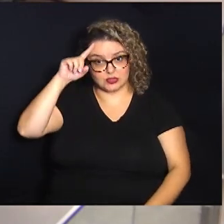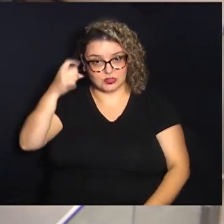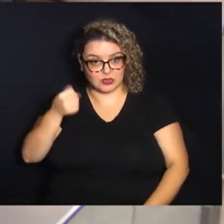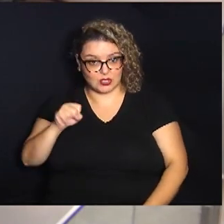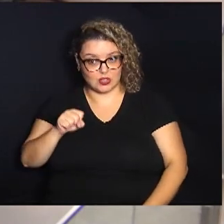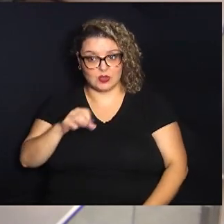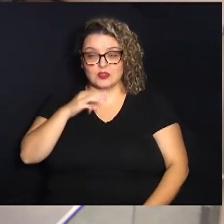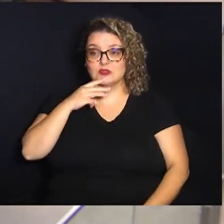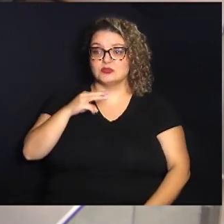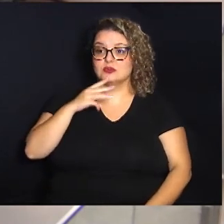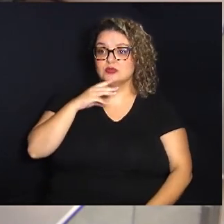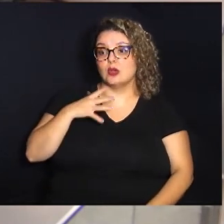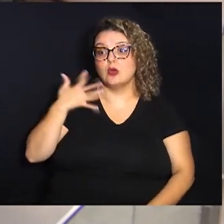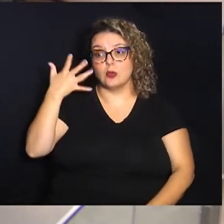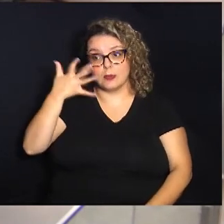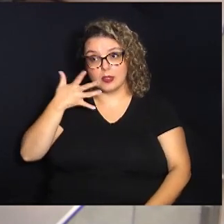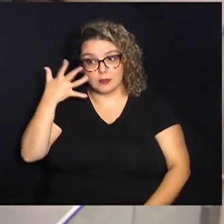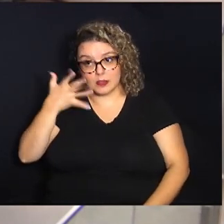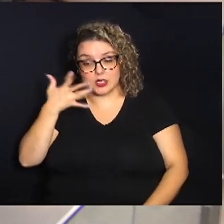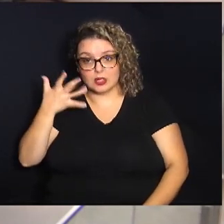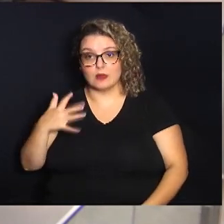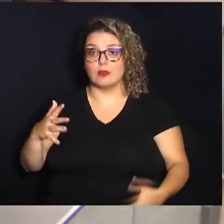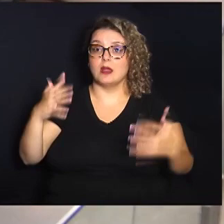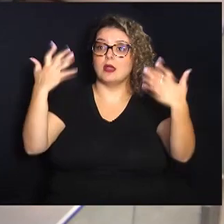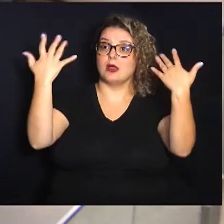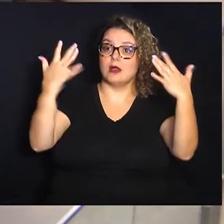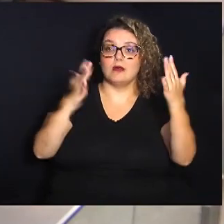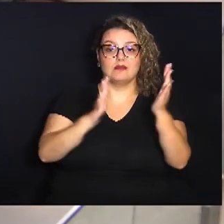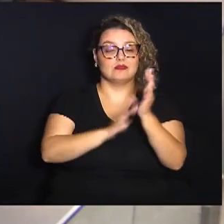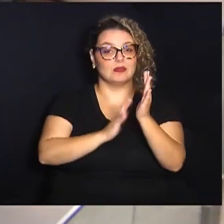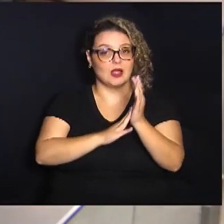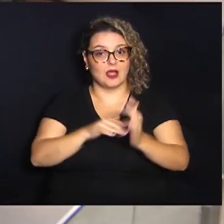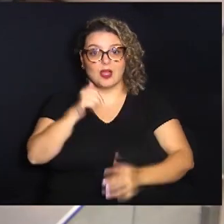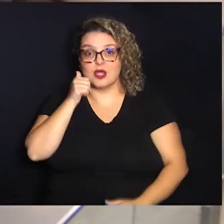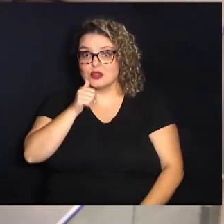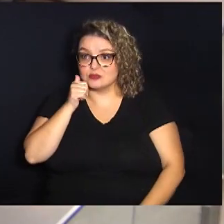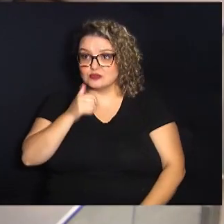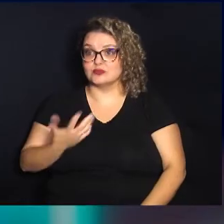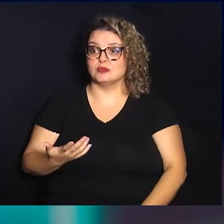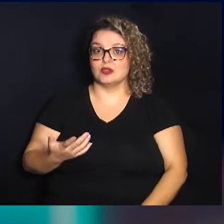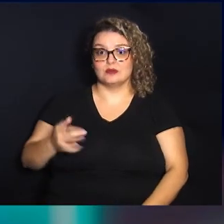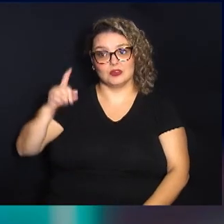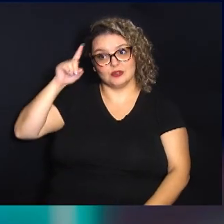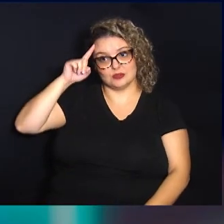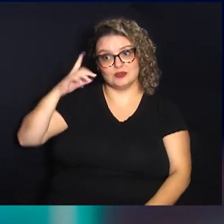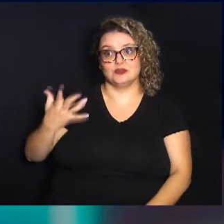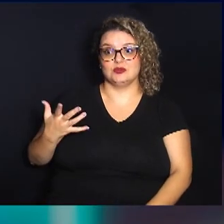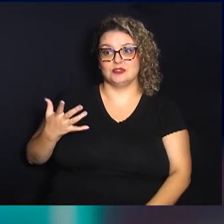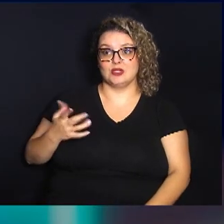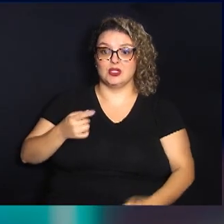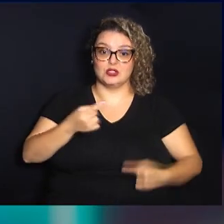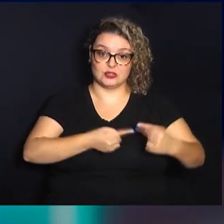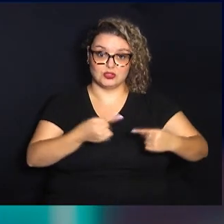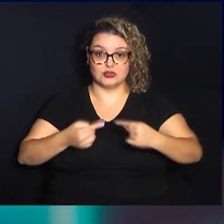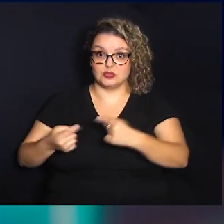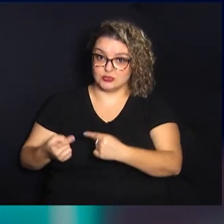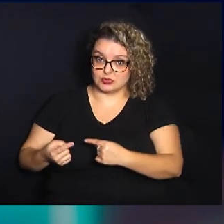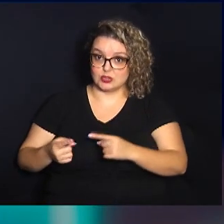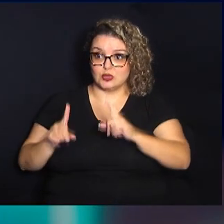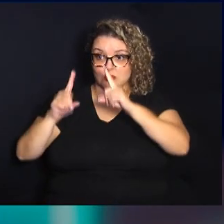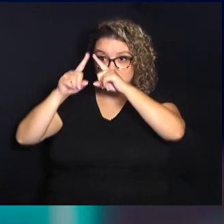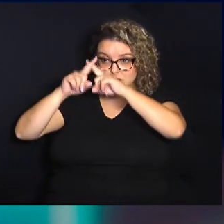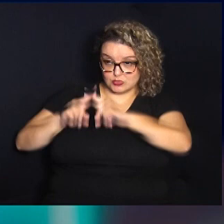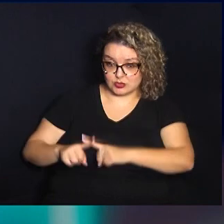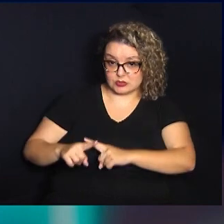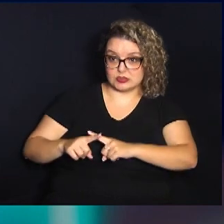março uma palestra para parabenizar as mulheres pela passagem do seu dia e discutir sobre os desafios